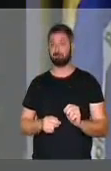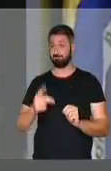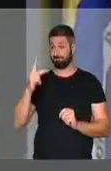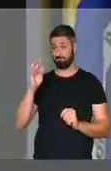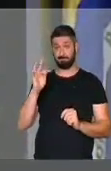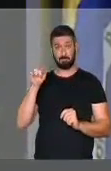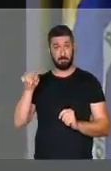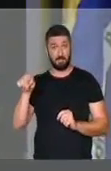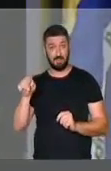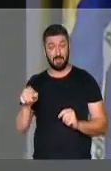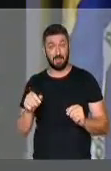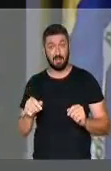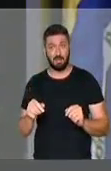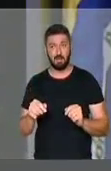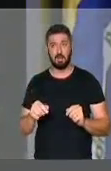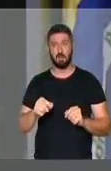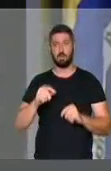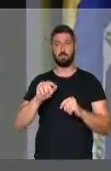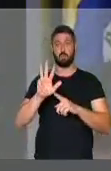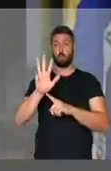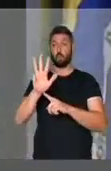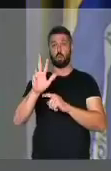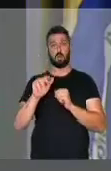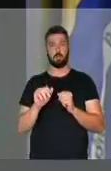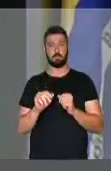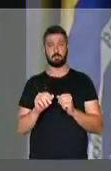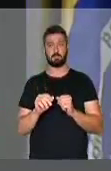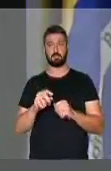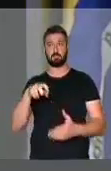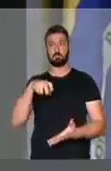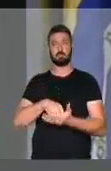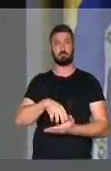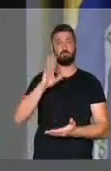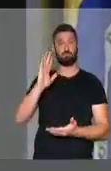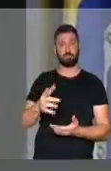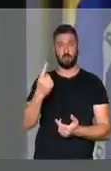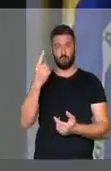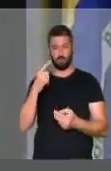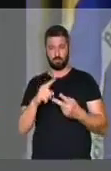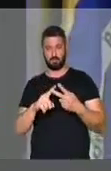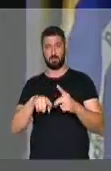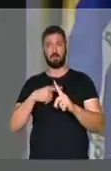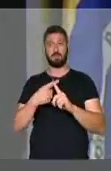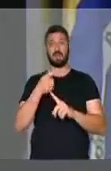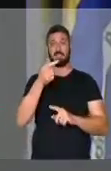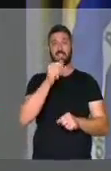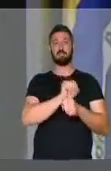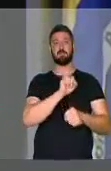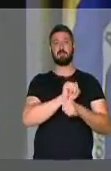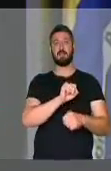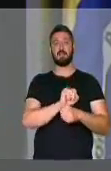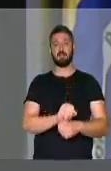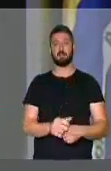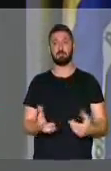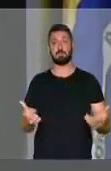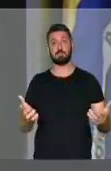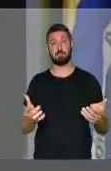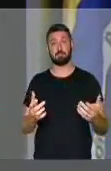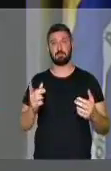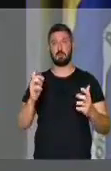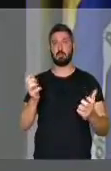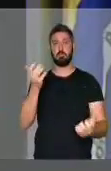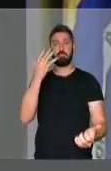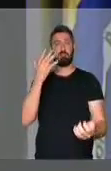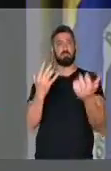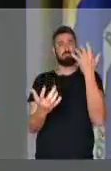Partido dos Trabalhadores, o Lula está com uma condenação, mas sete em andamento. É um